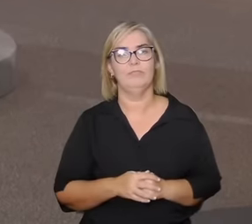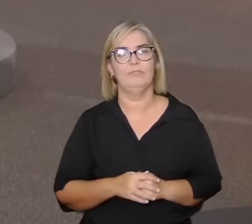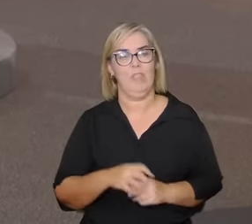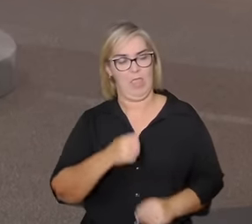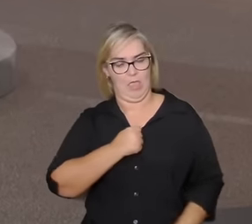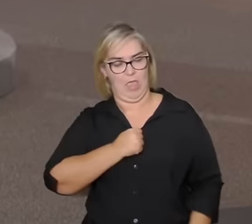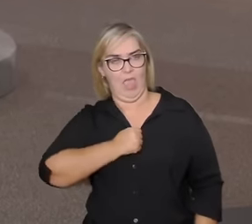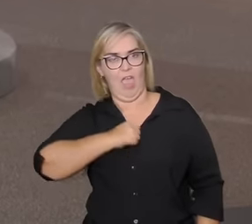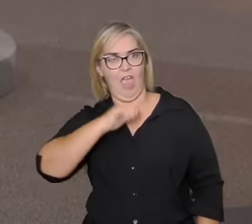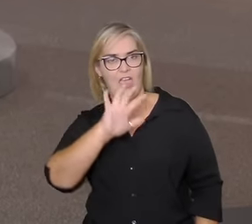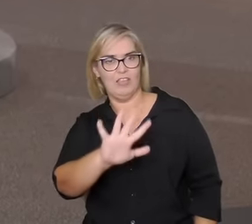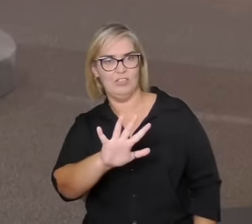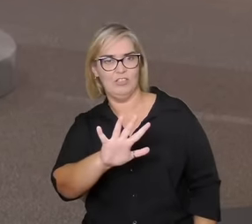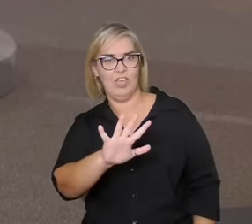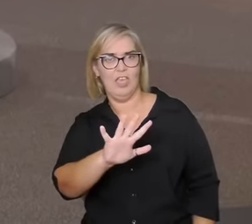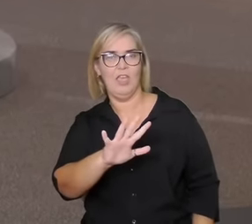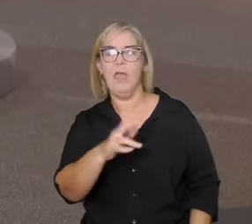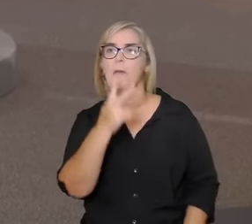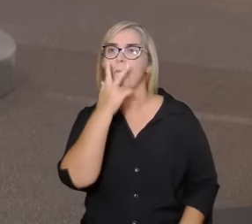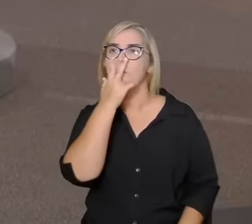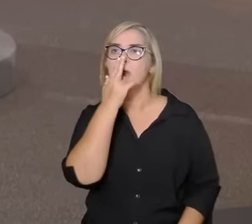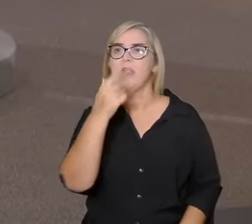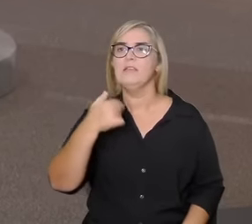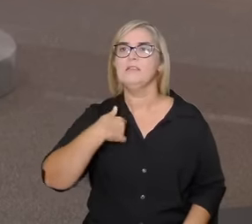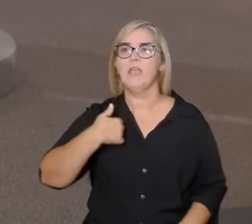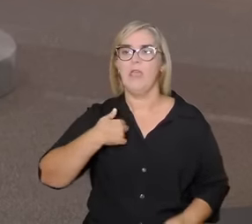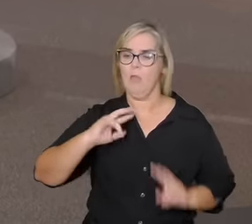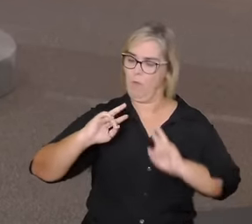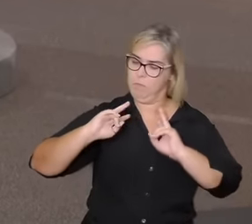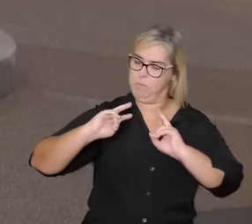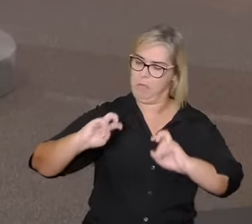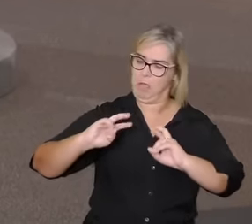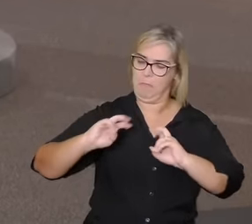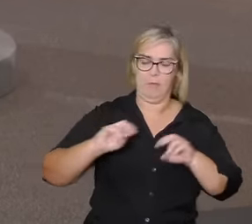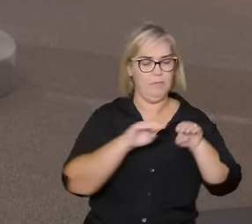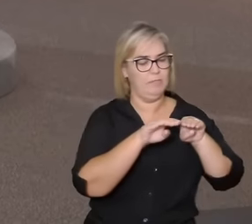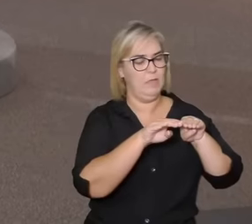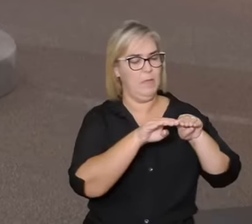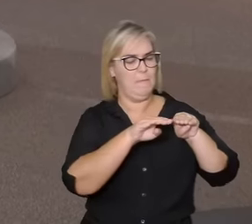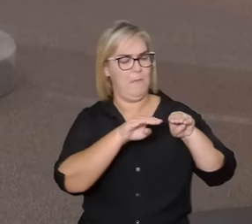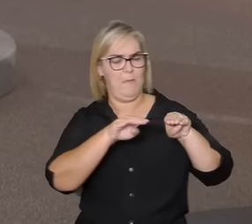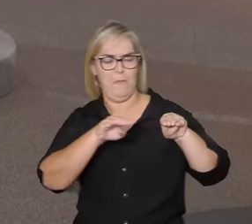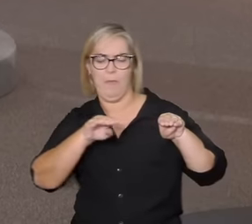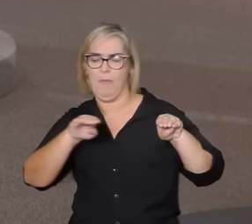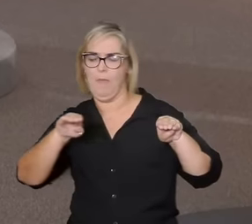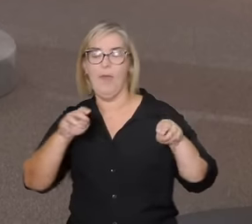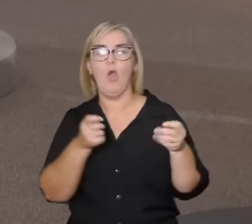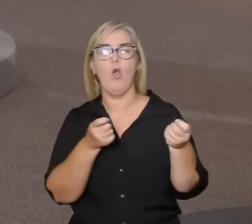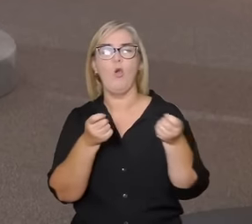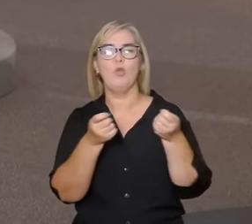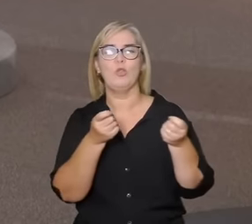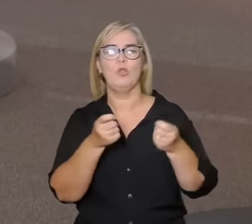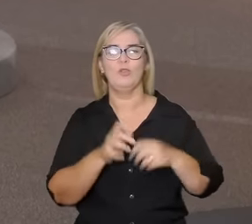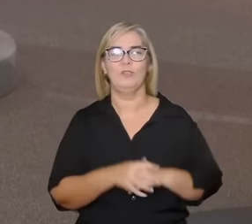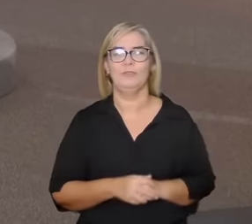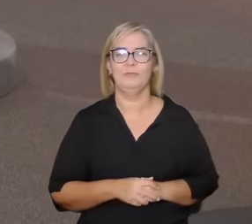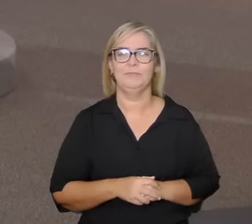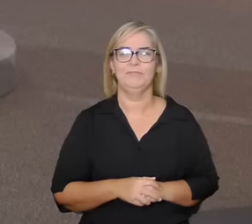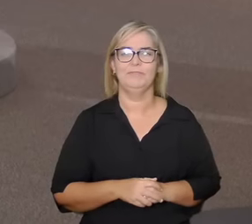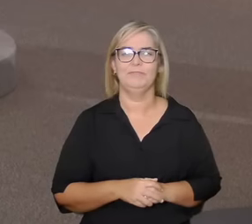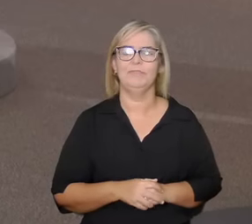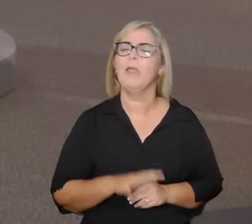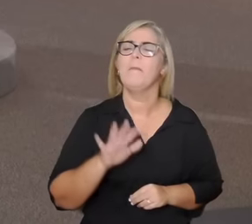o exercício com o nosso esforço de nos mantermos em equilíbrio o a fisiologia diz? está com muito frio